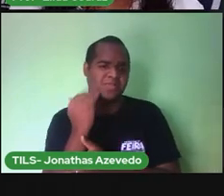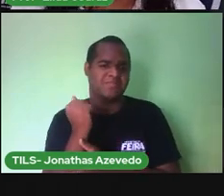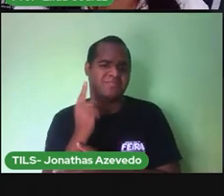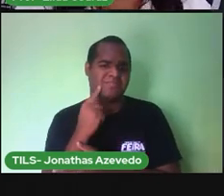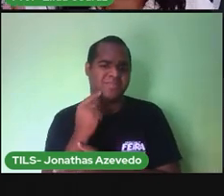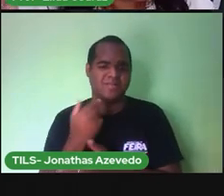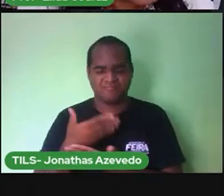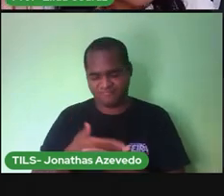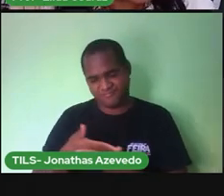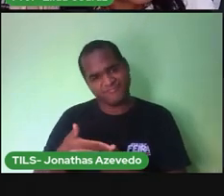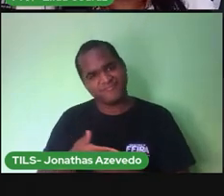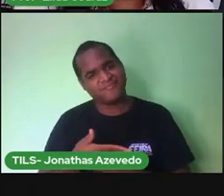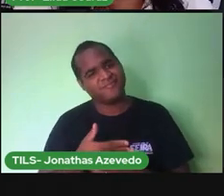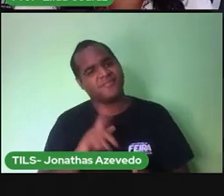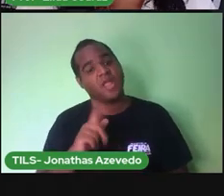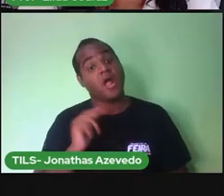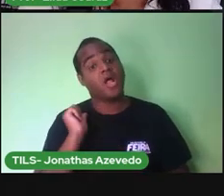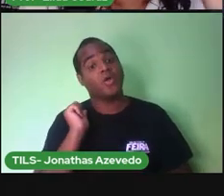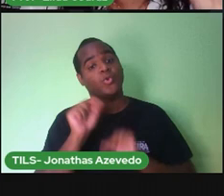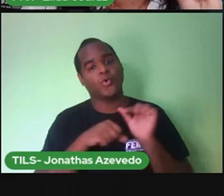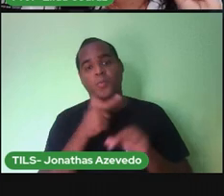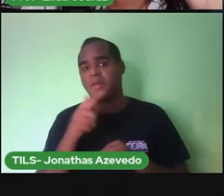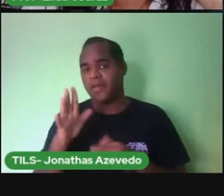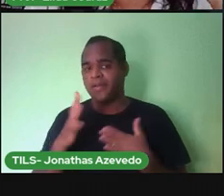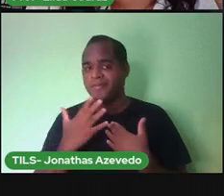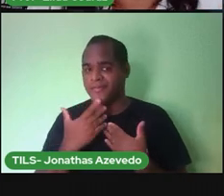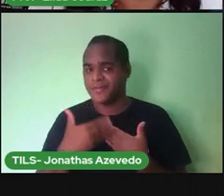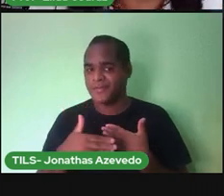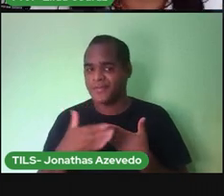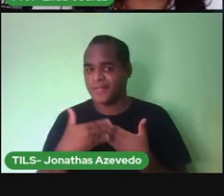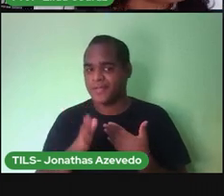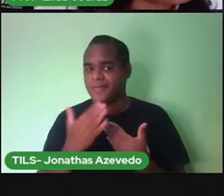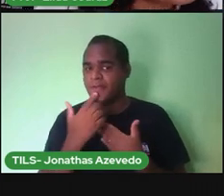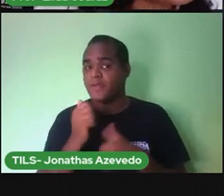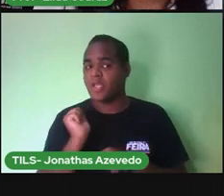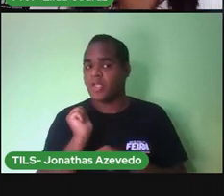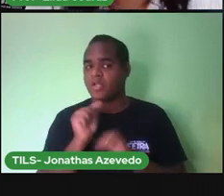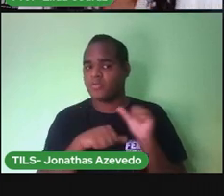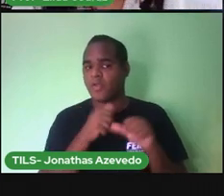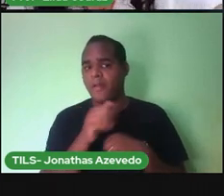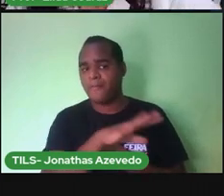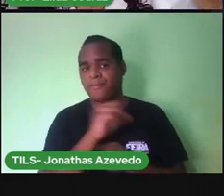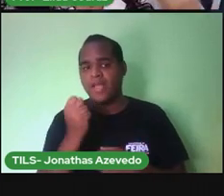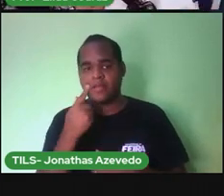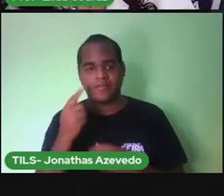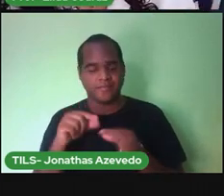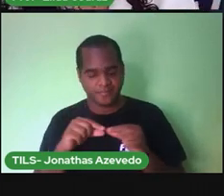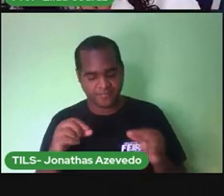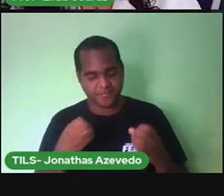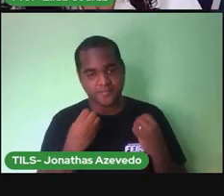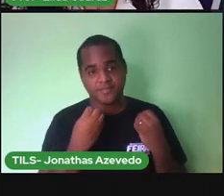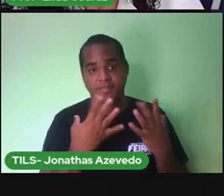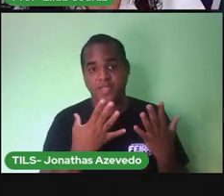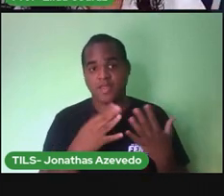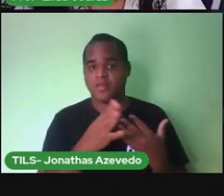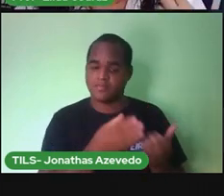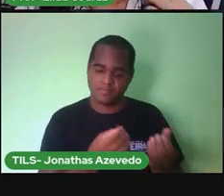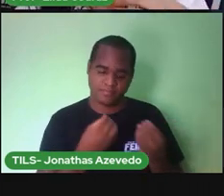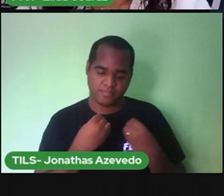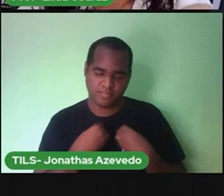bebê Mas daqui uns dias Ela vai entregar Mas ela vai Buscar o objeto Que joga E traz feliz